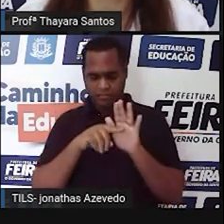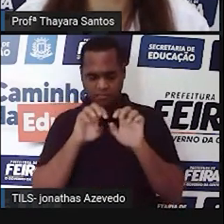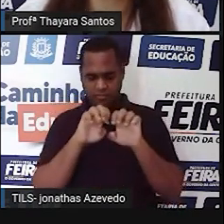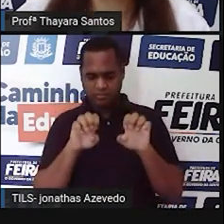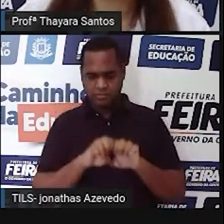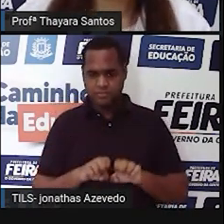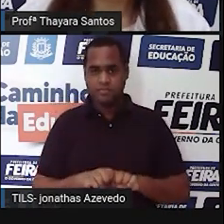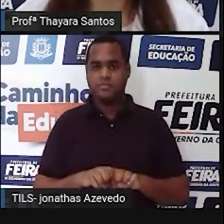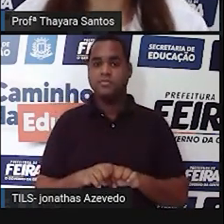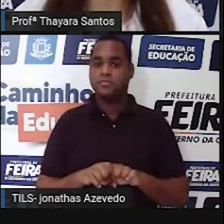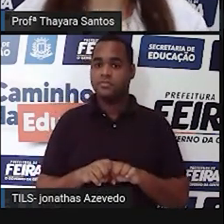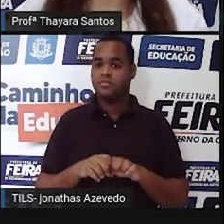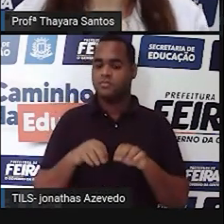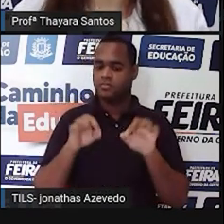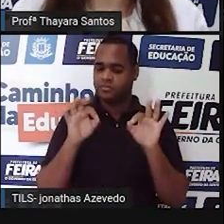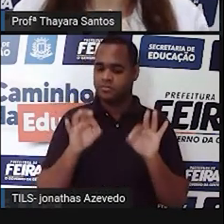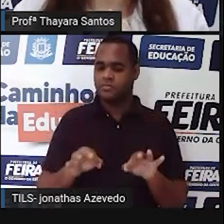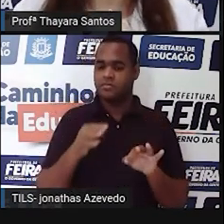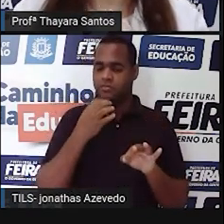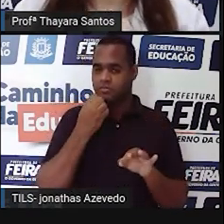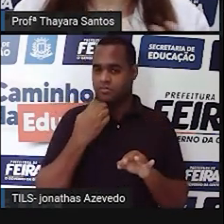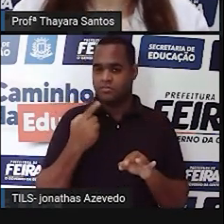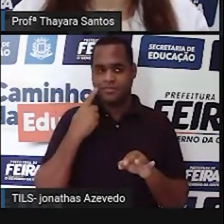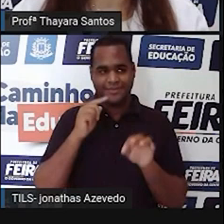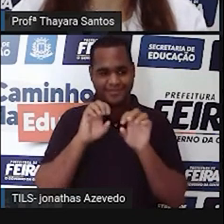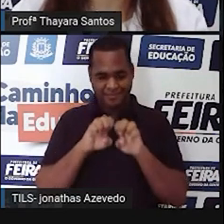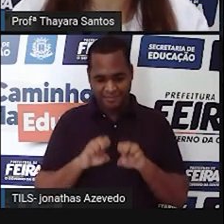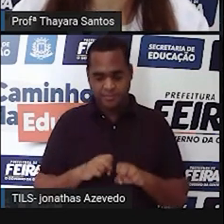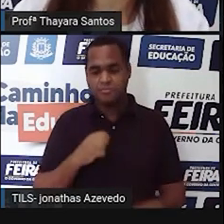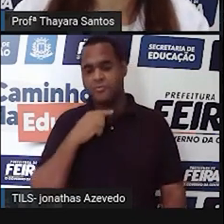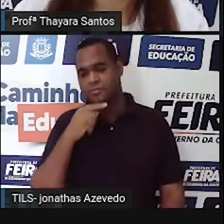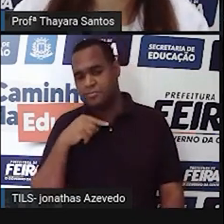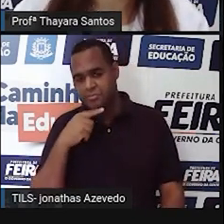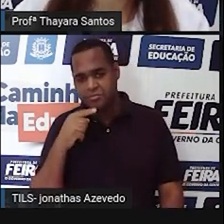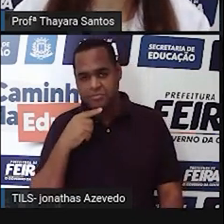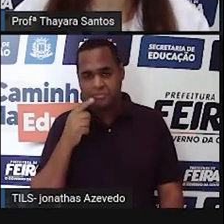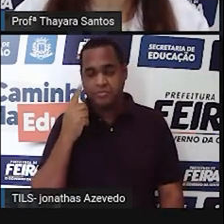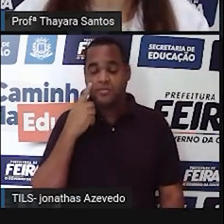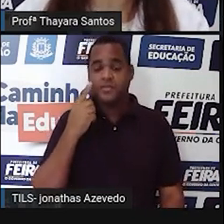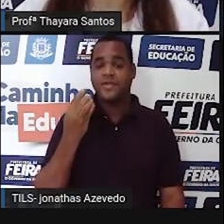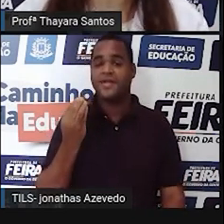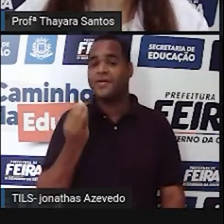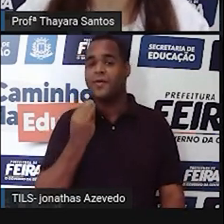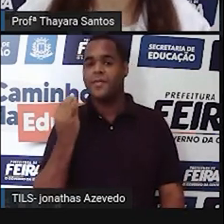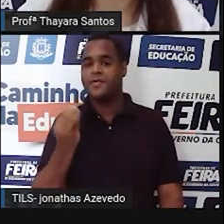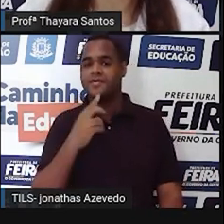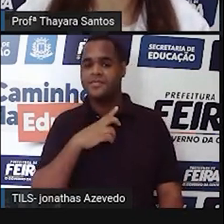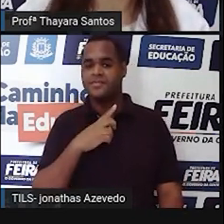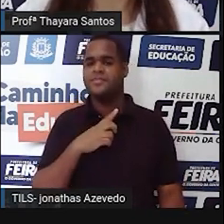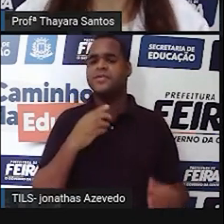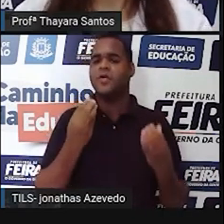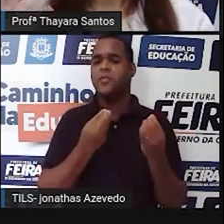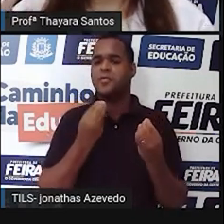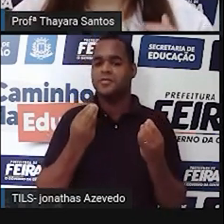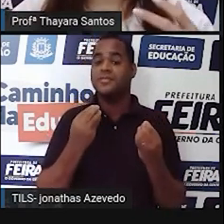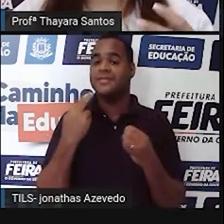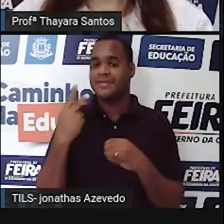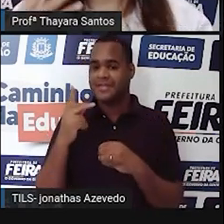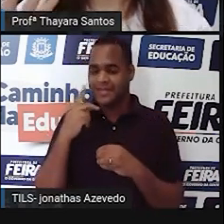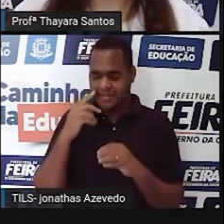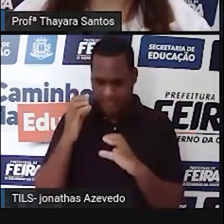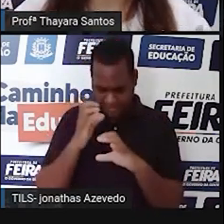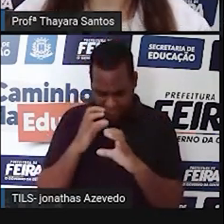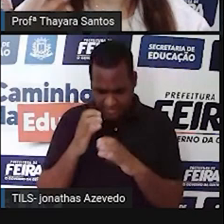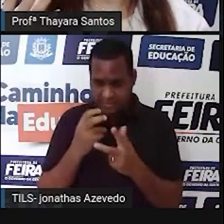verdade, eles nem sabiam que essas estruturas existiam, né? Porque as pessoas não conseguiam enxergar, ninguém fazia ideia que existiam esses seres microscópicos, né? Algumas